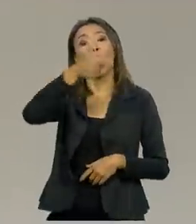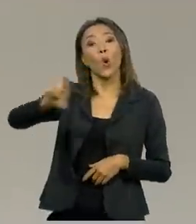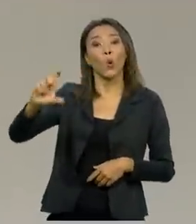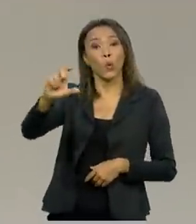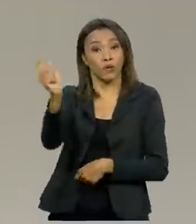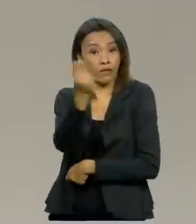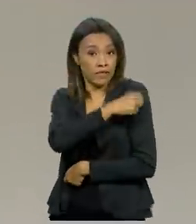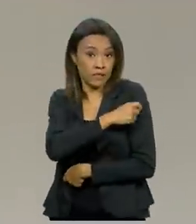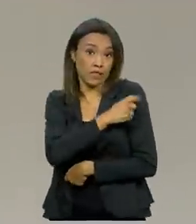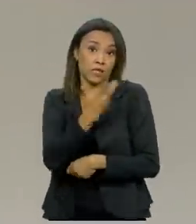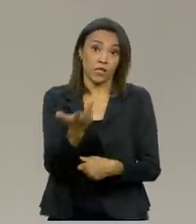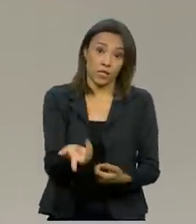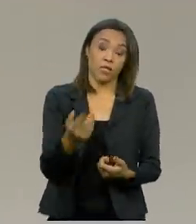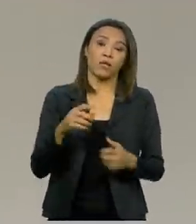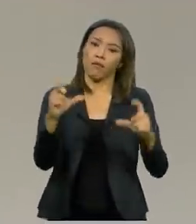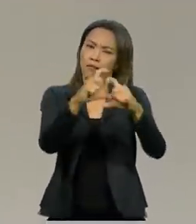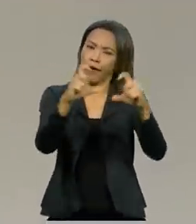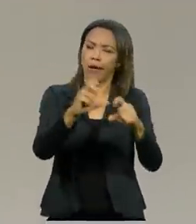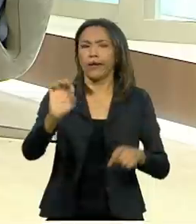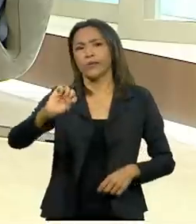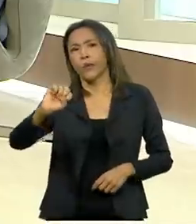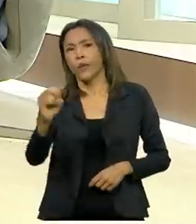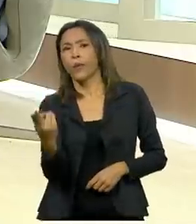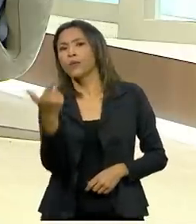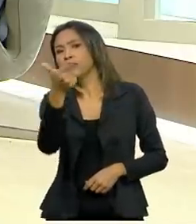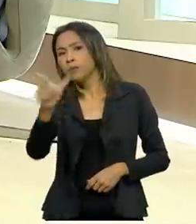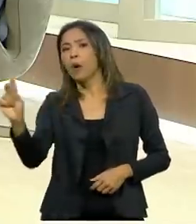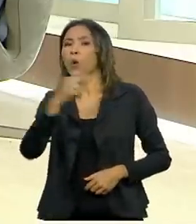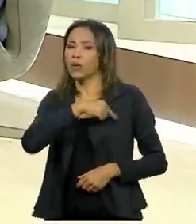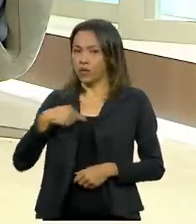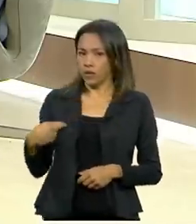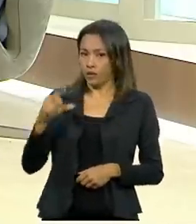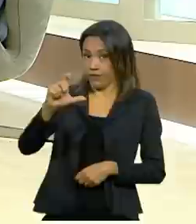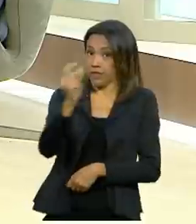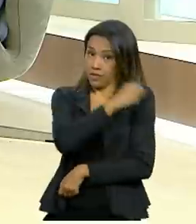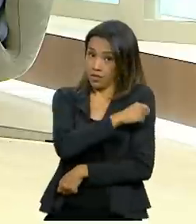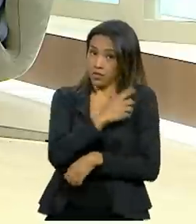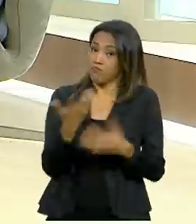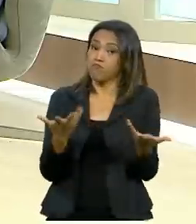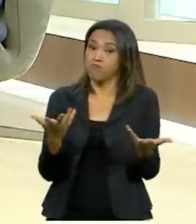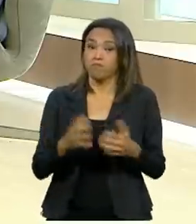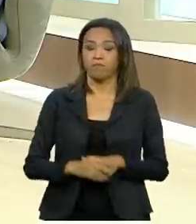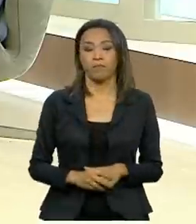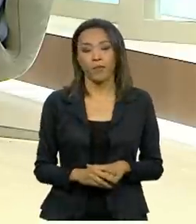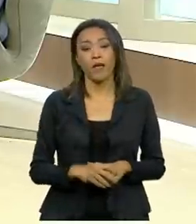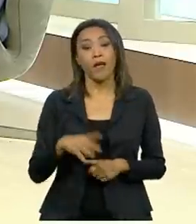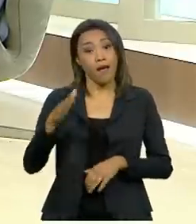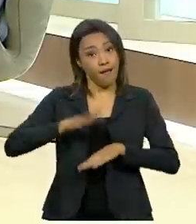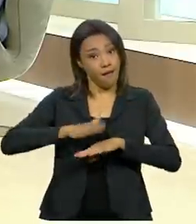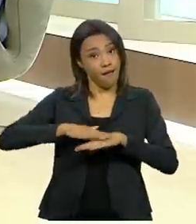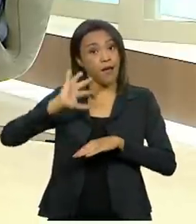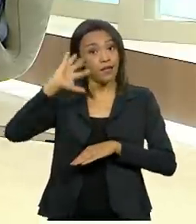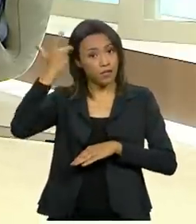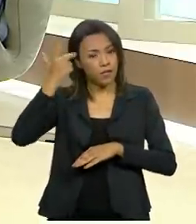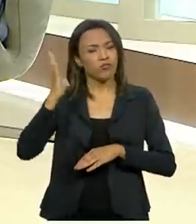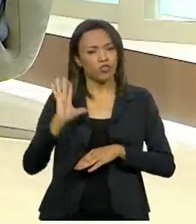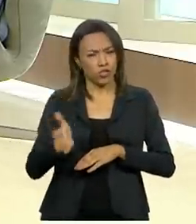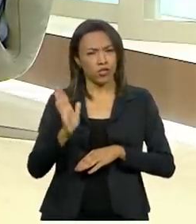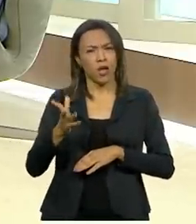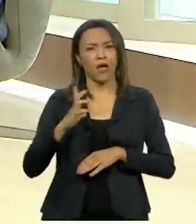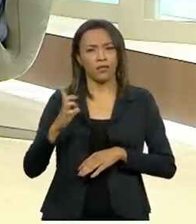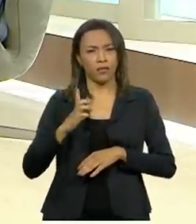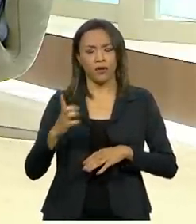Cronavac. Isso, em termos clínicos, não é recomendável? Bom, a decisão agora, apesar de existir essa discussão da